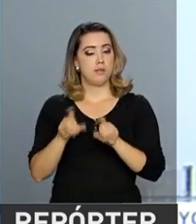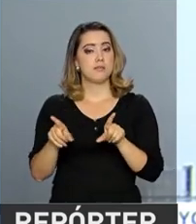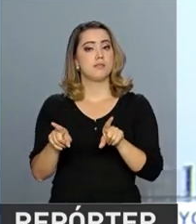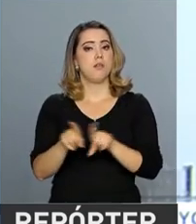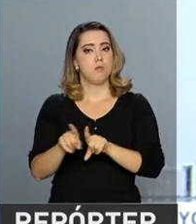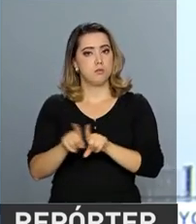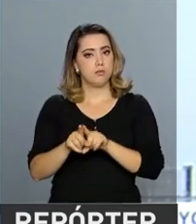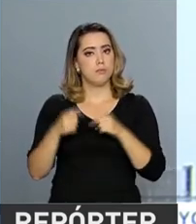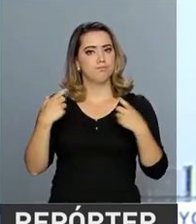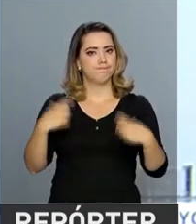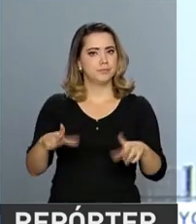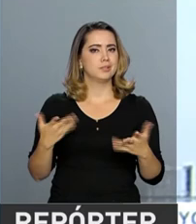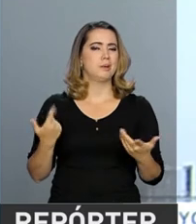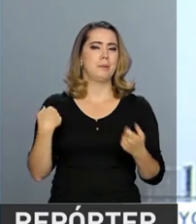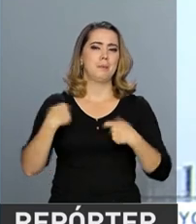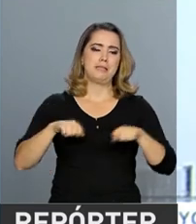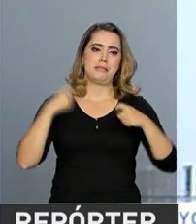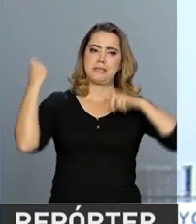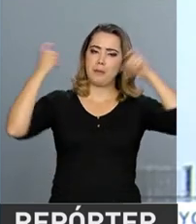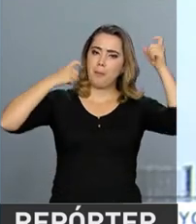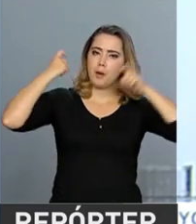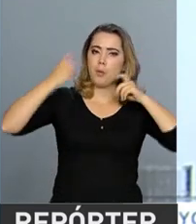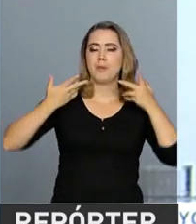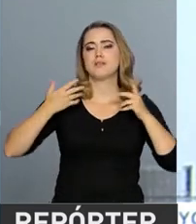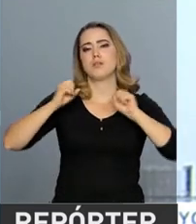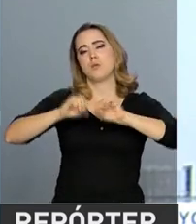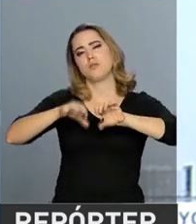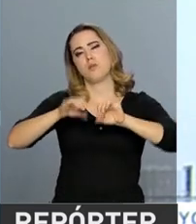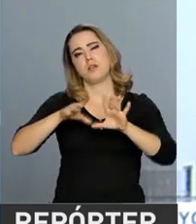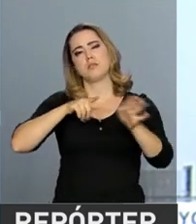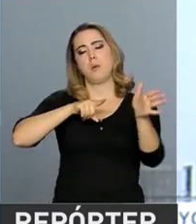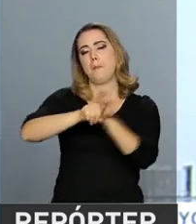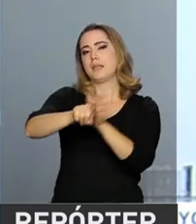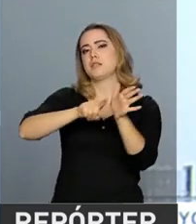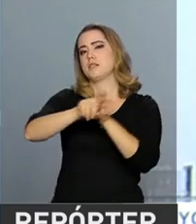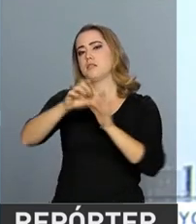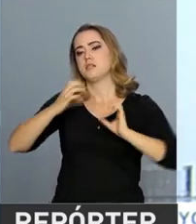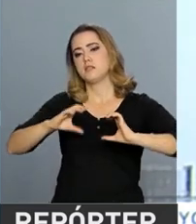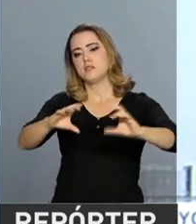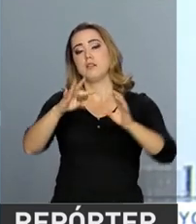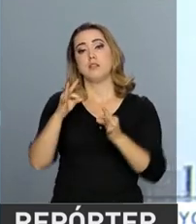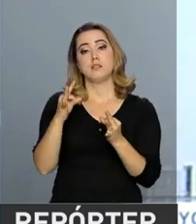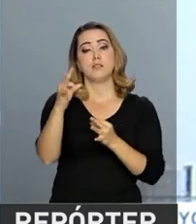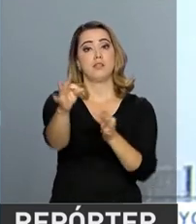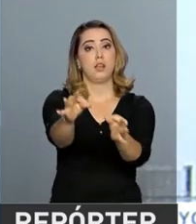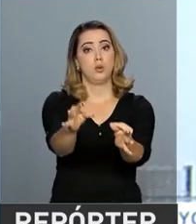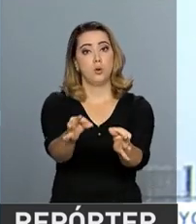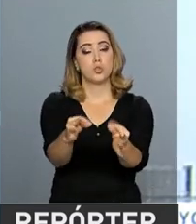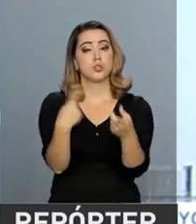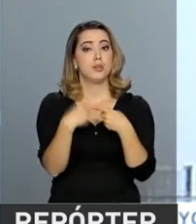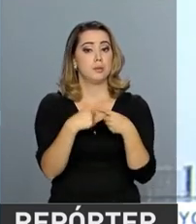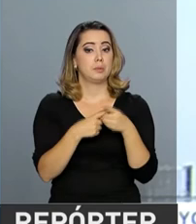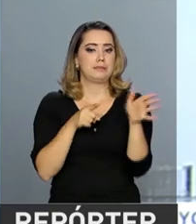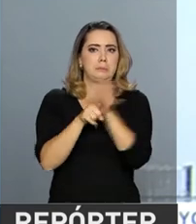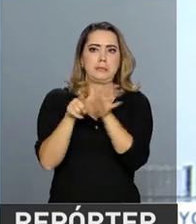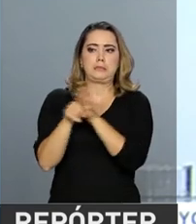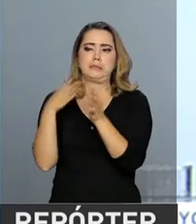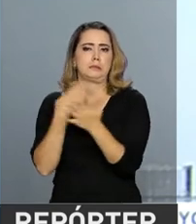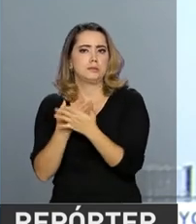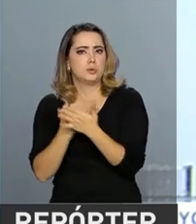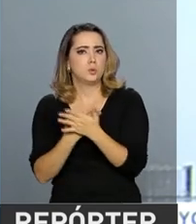gera muita preocupação, educação, ciência e tecnologia, porque tem projetos em andamento, pesquisa,